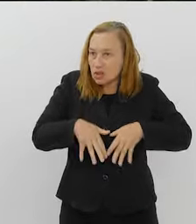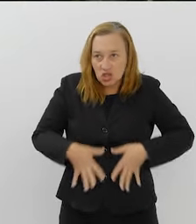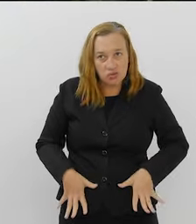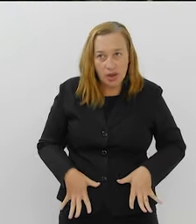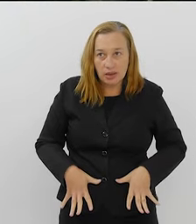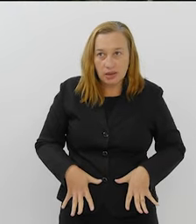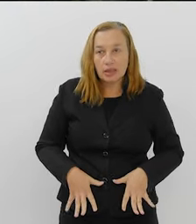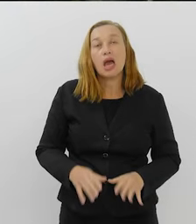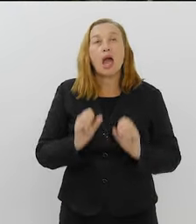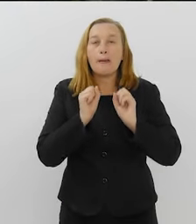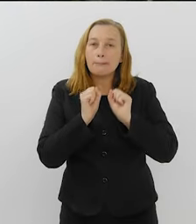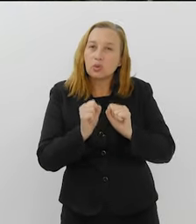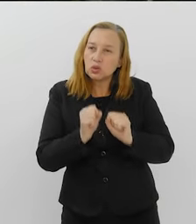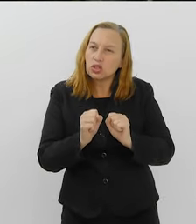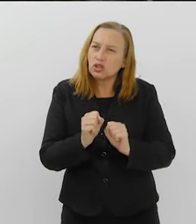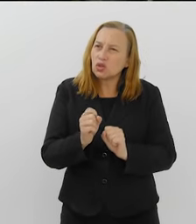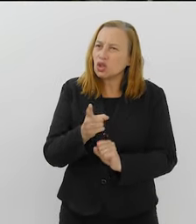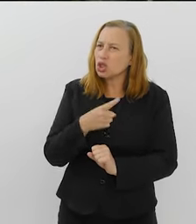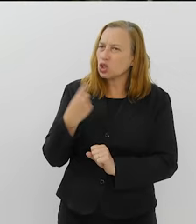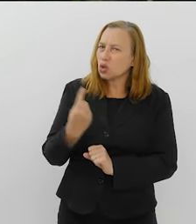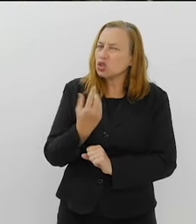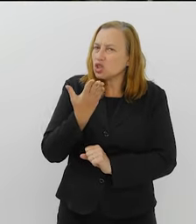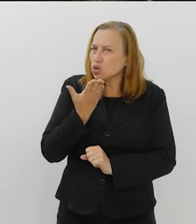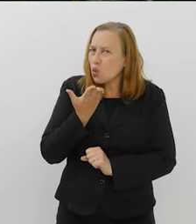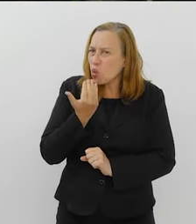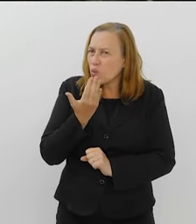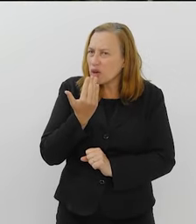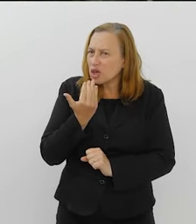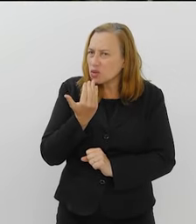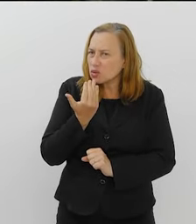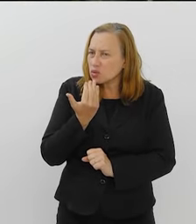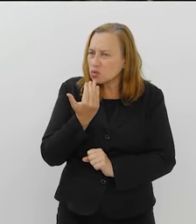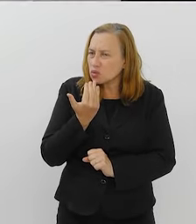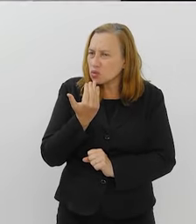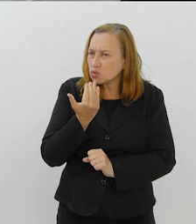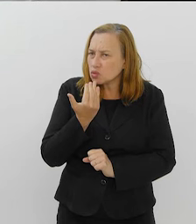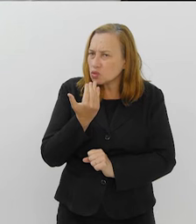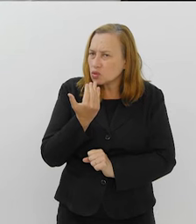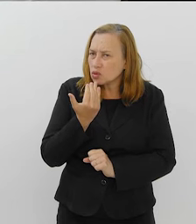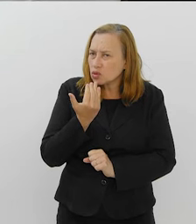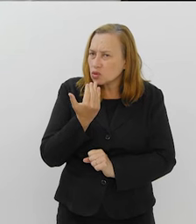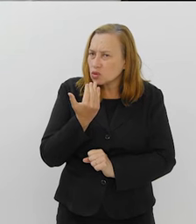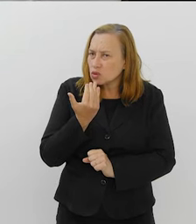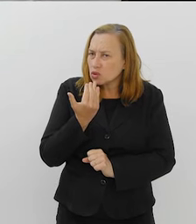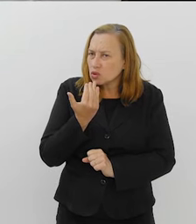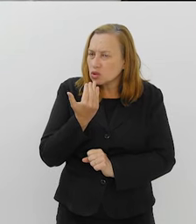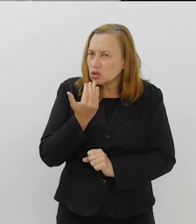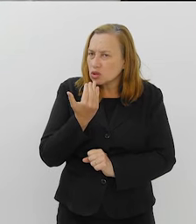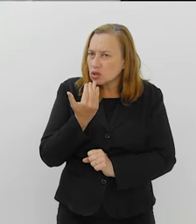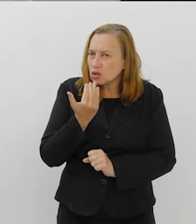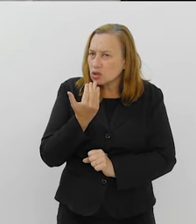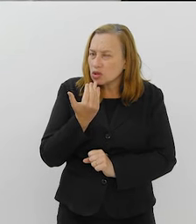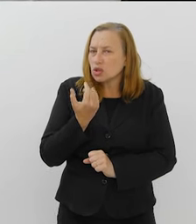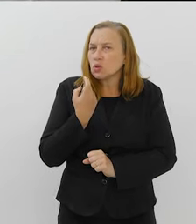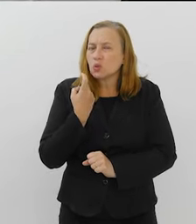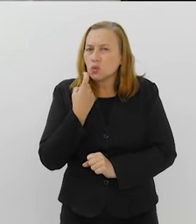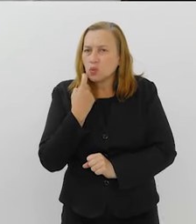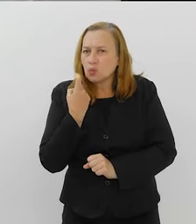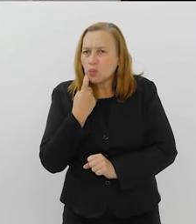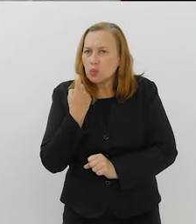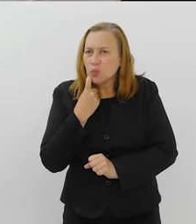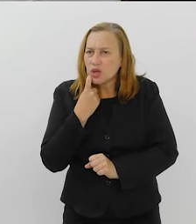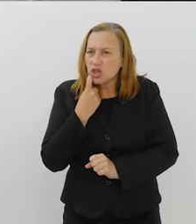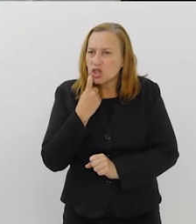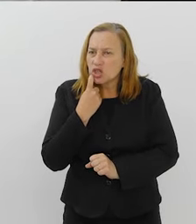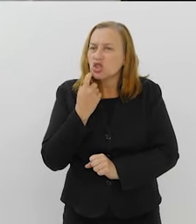que a gente esteja ingerindo a partir desses... A partir da injeção de pescado? De